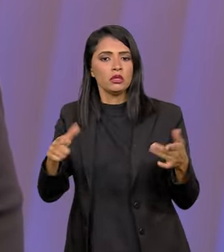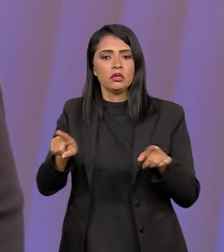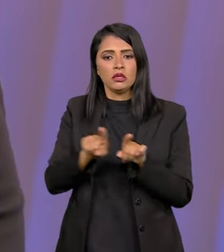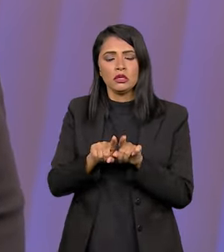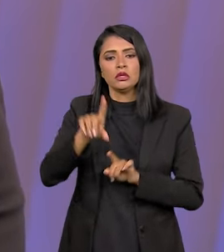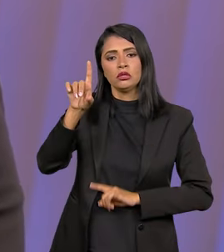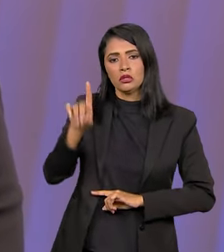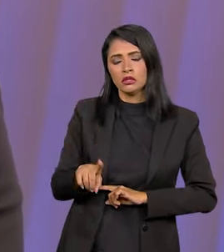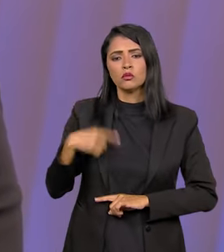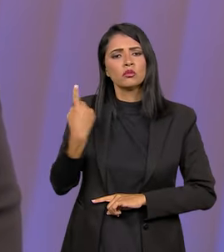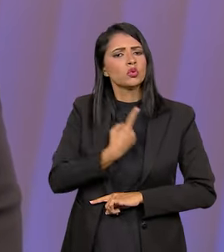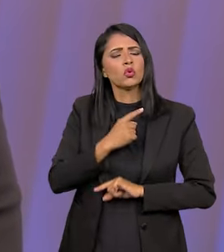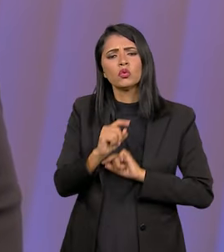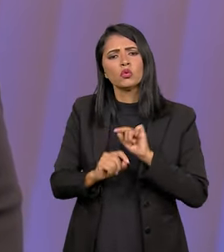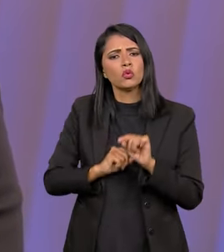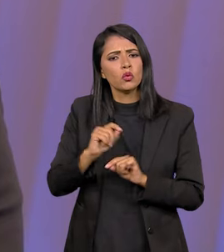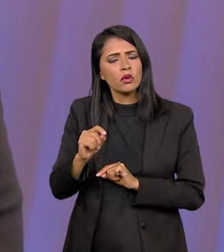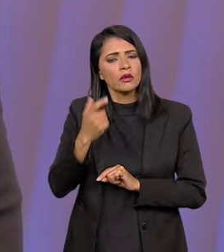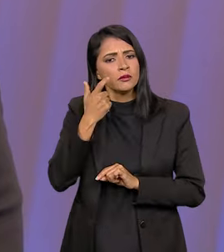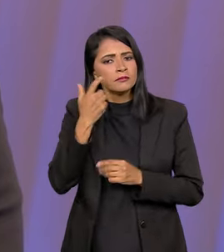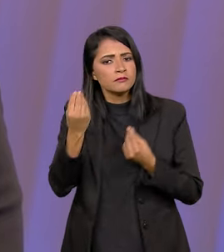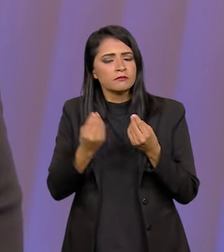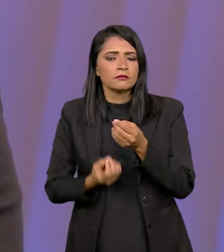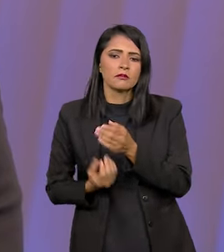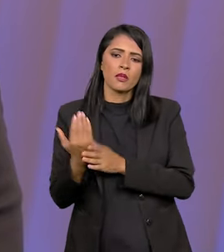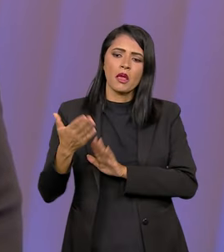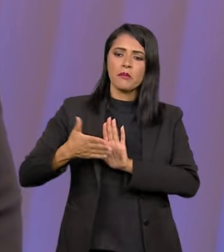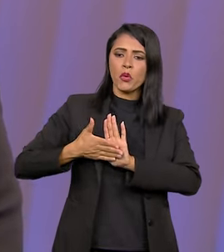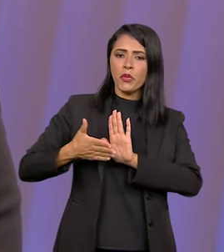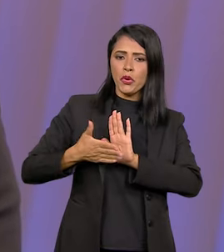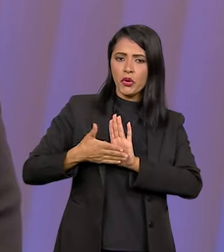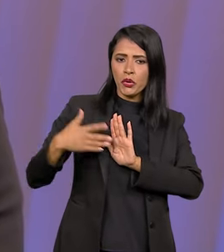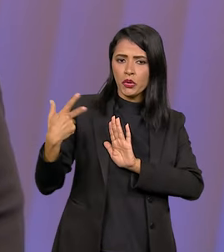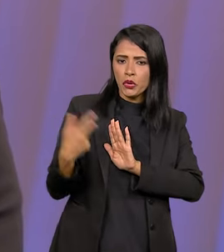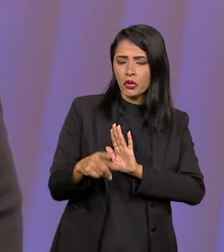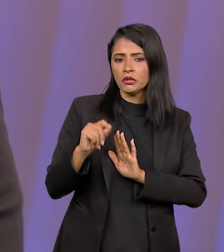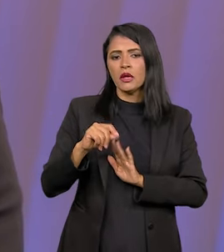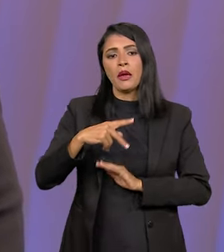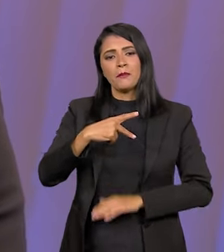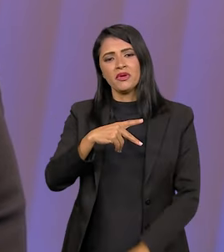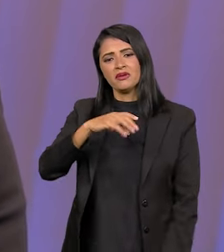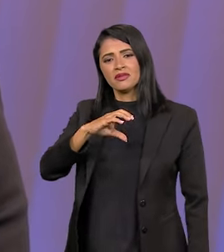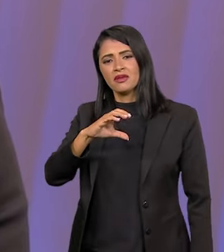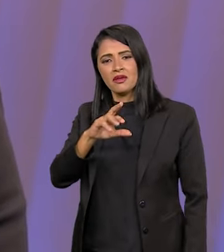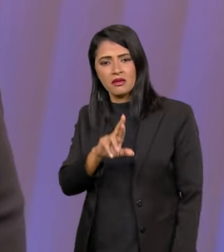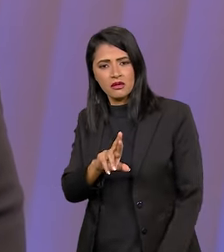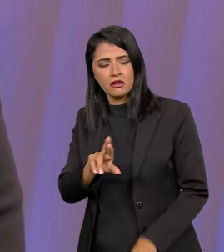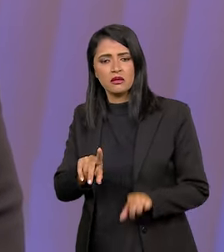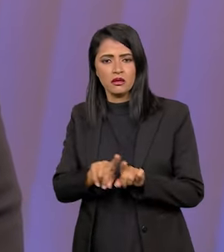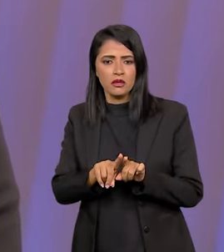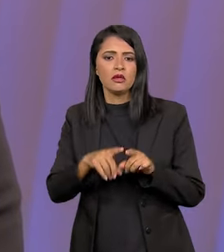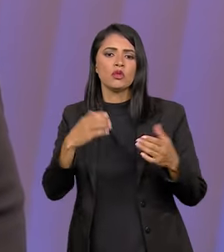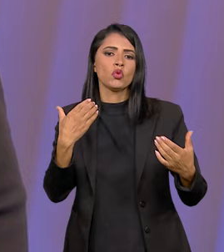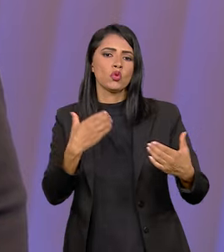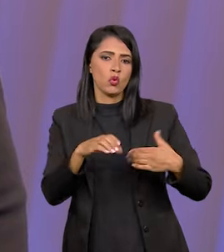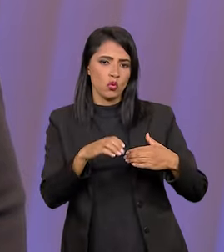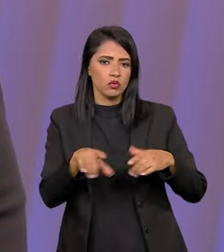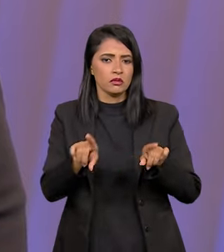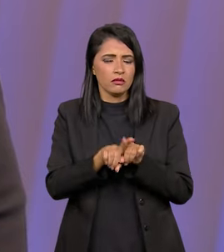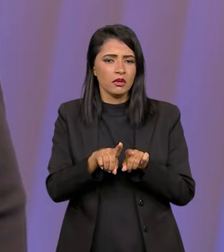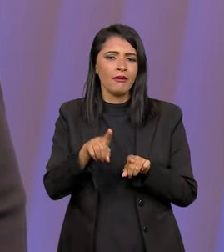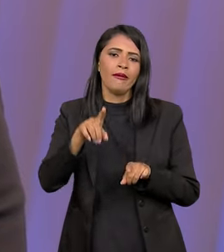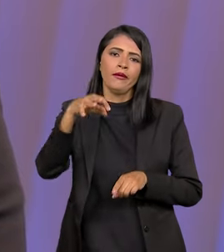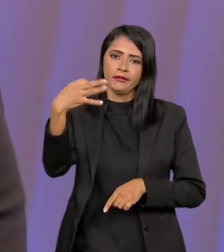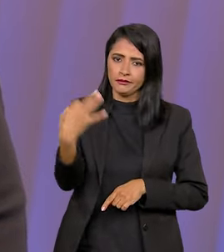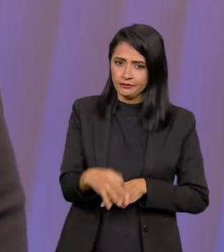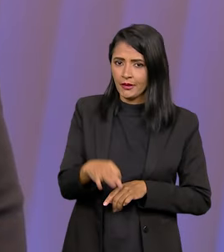jornalistas, e também da direção, para a gente tentar construir uma proposta, tanto de PCR quanto do